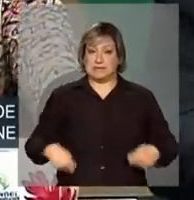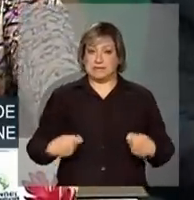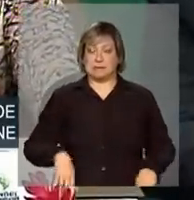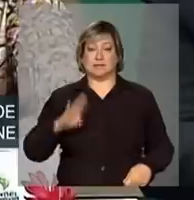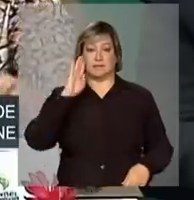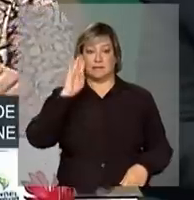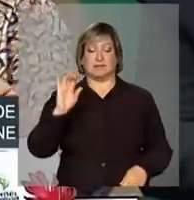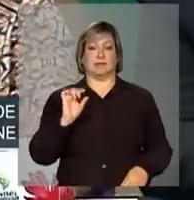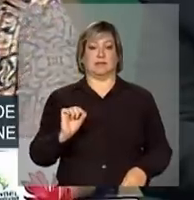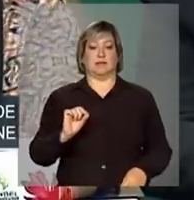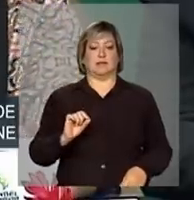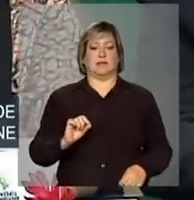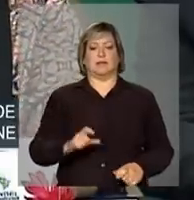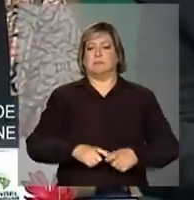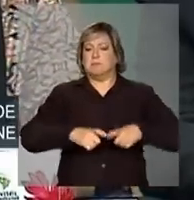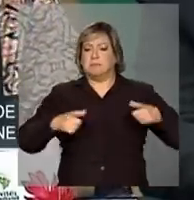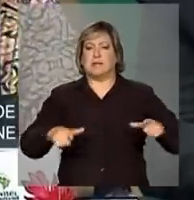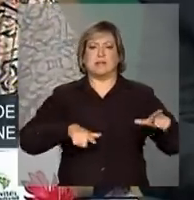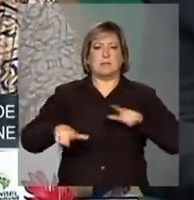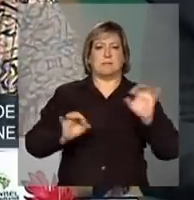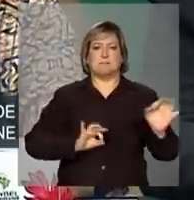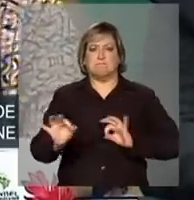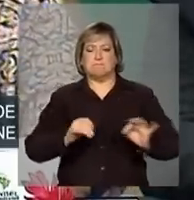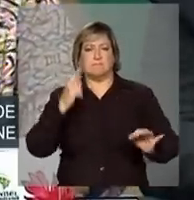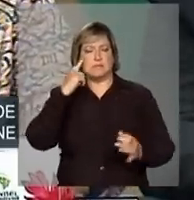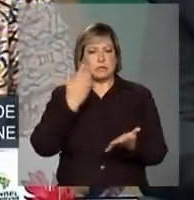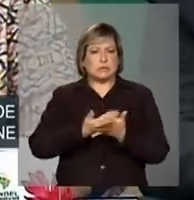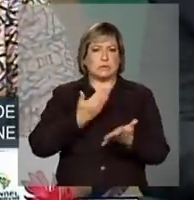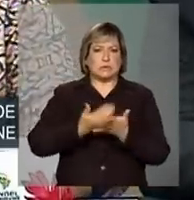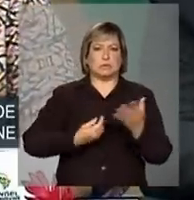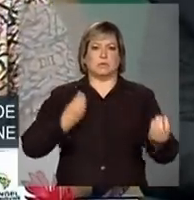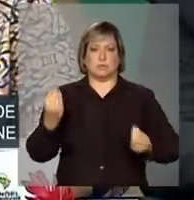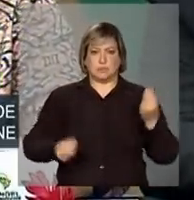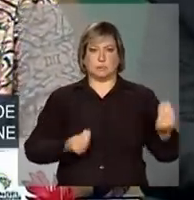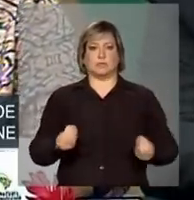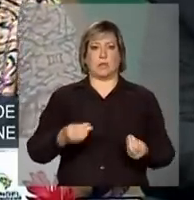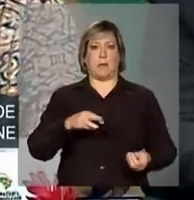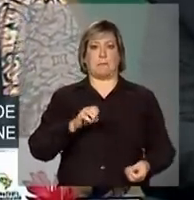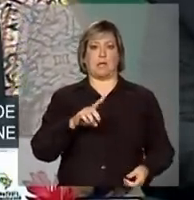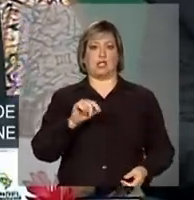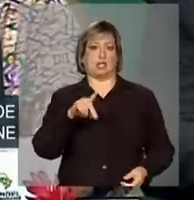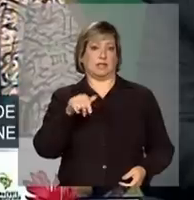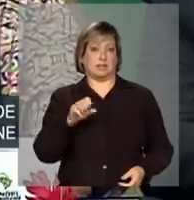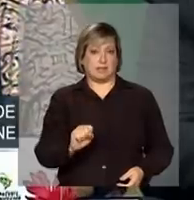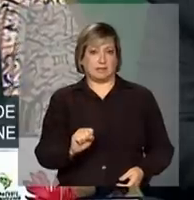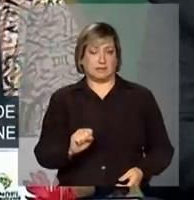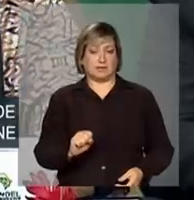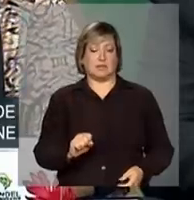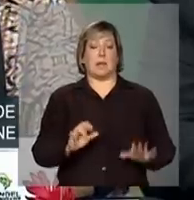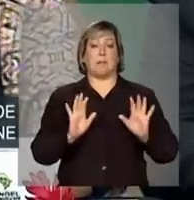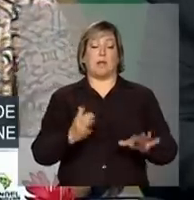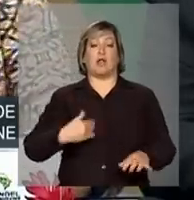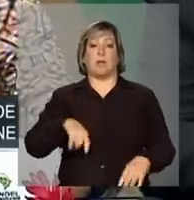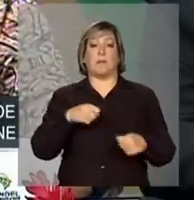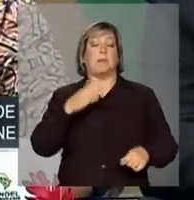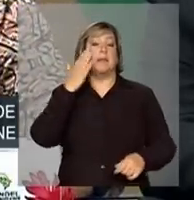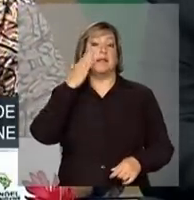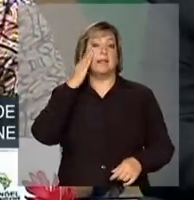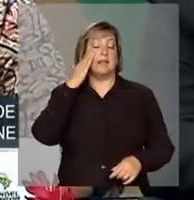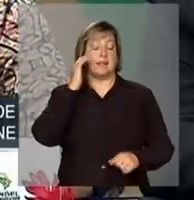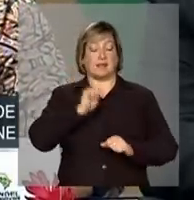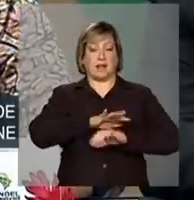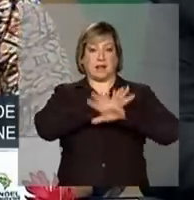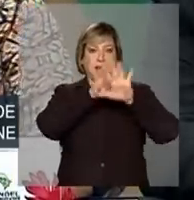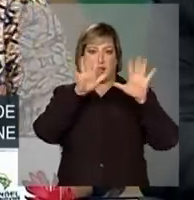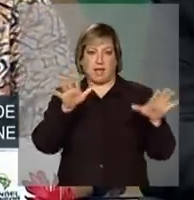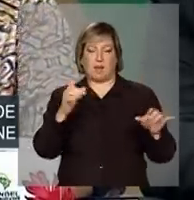ampliar as medidas, mas nós também temos de ter já uma visão diferenciada,